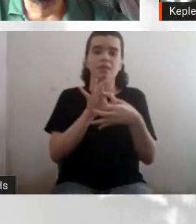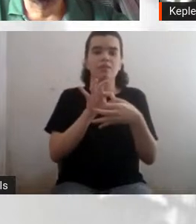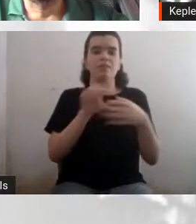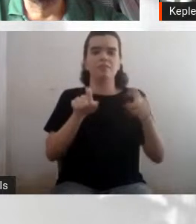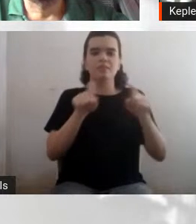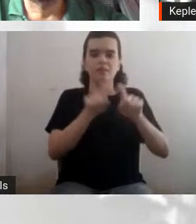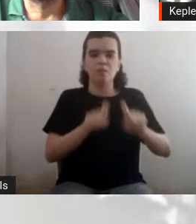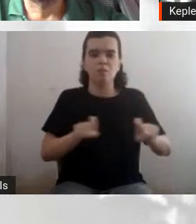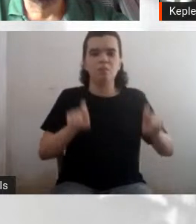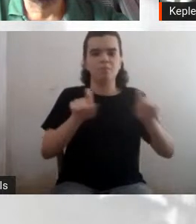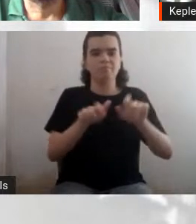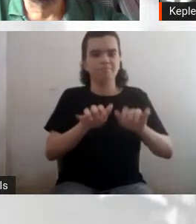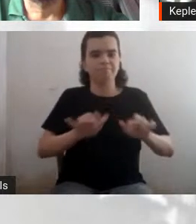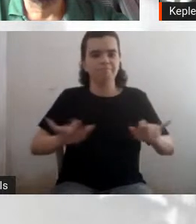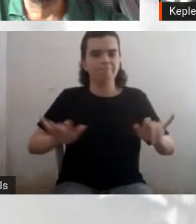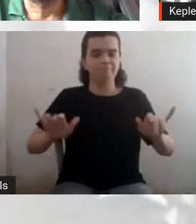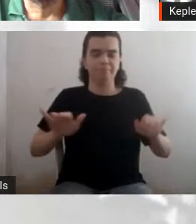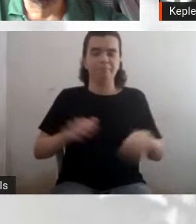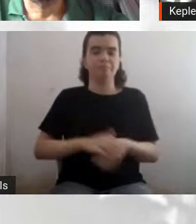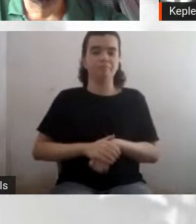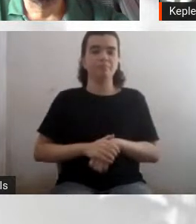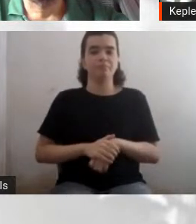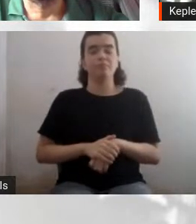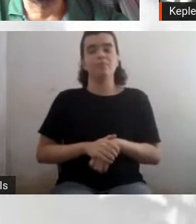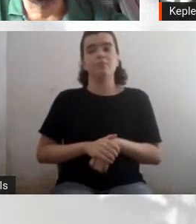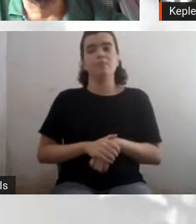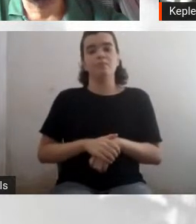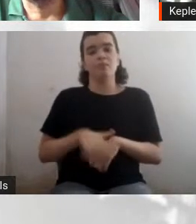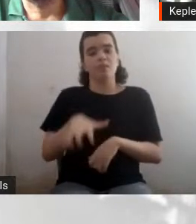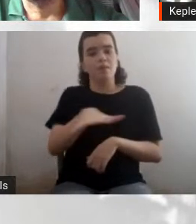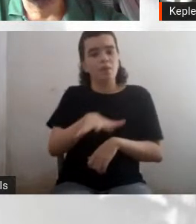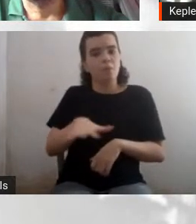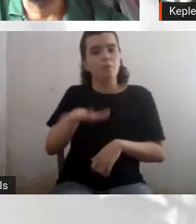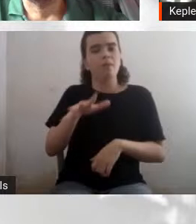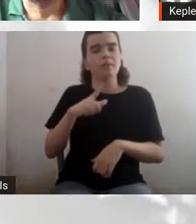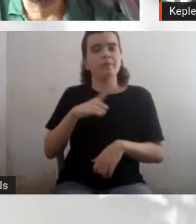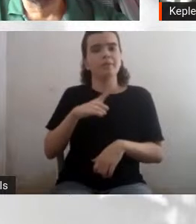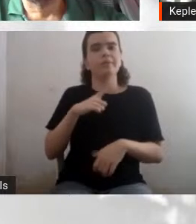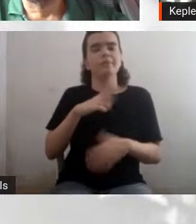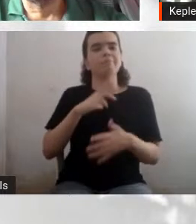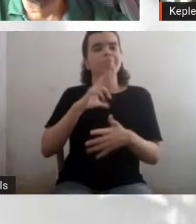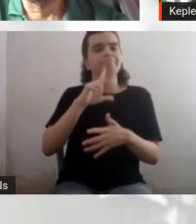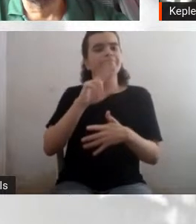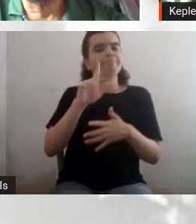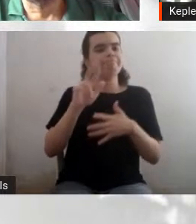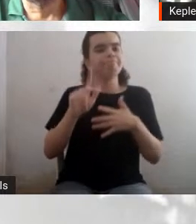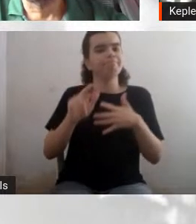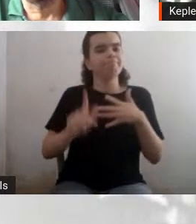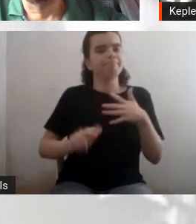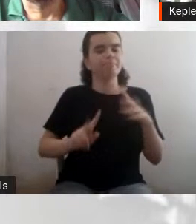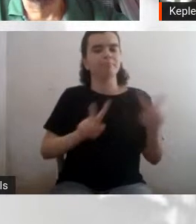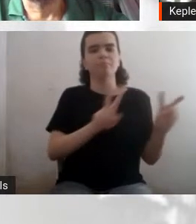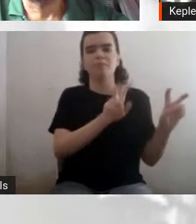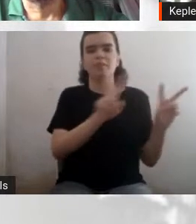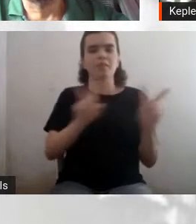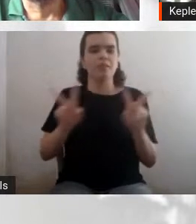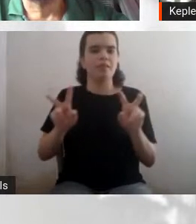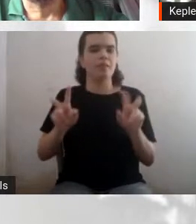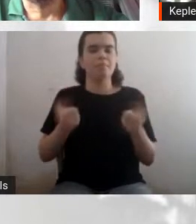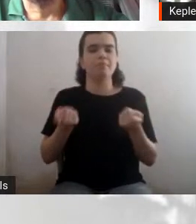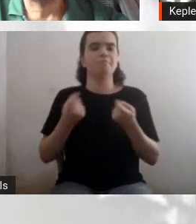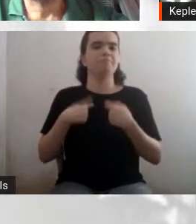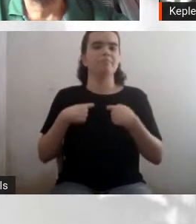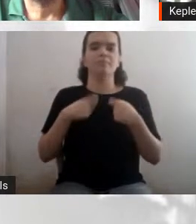área que tem muita variedade de atividades, e isso te enriquece e você nunca se cansa, né?